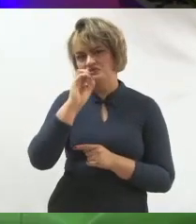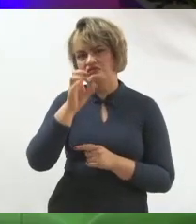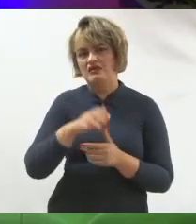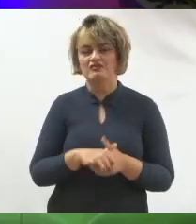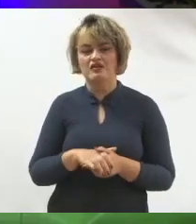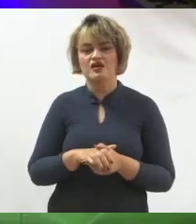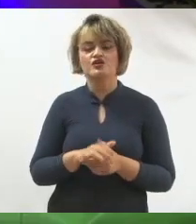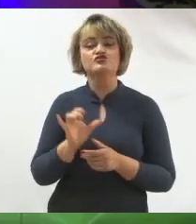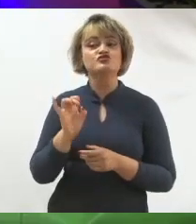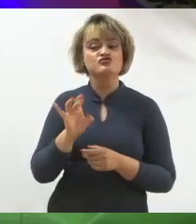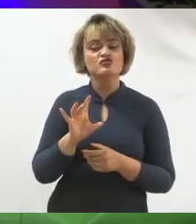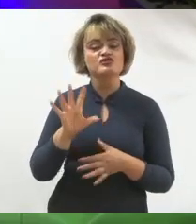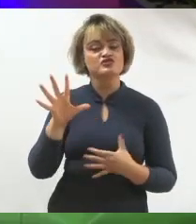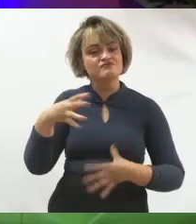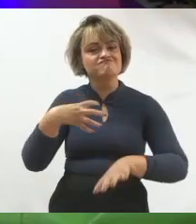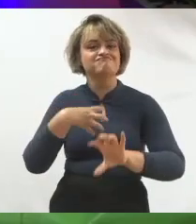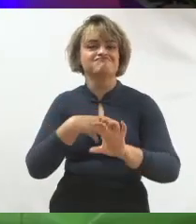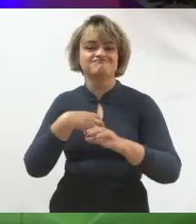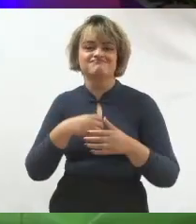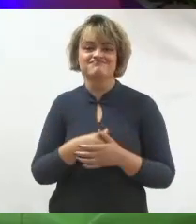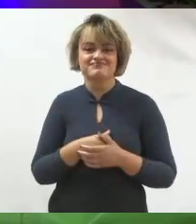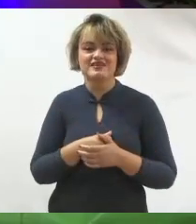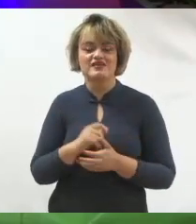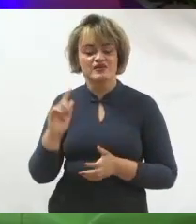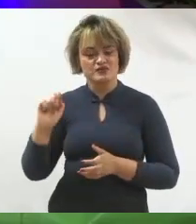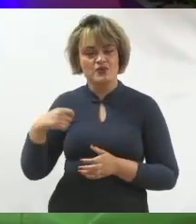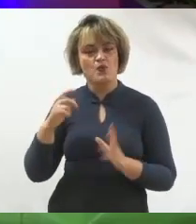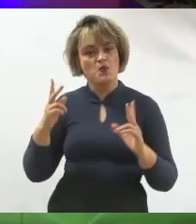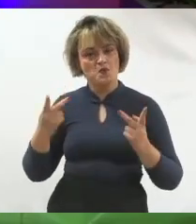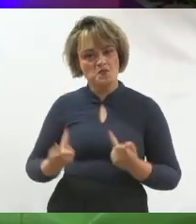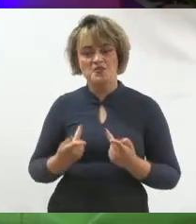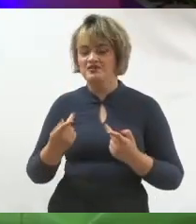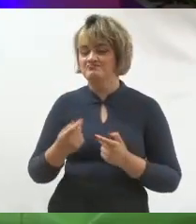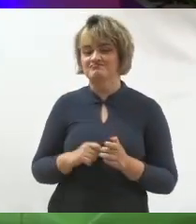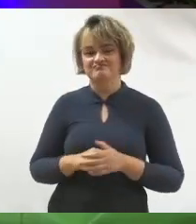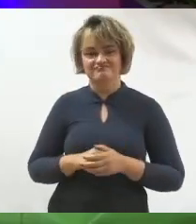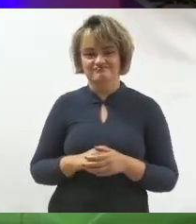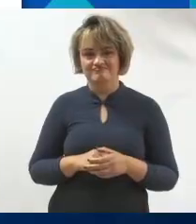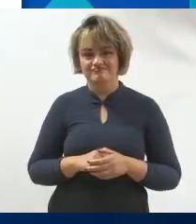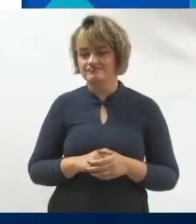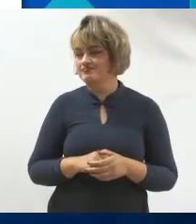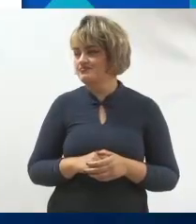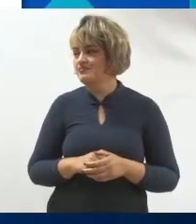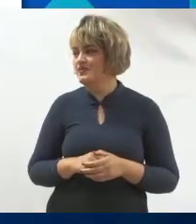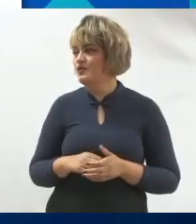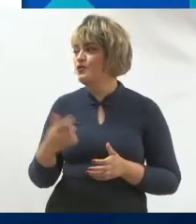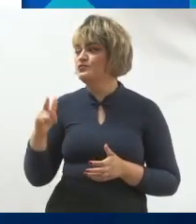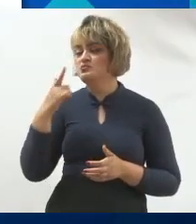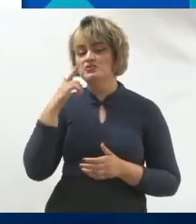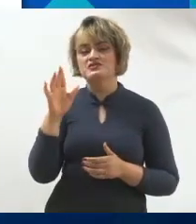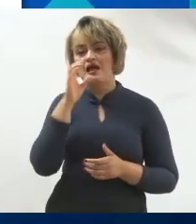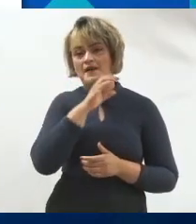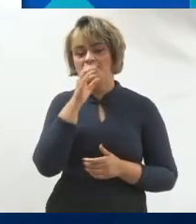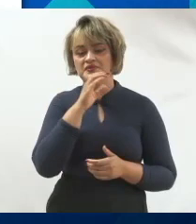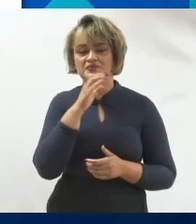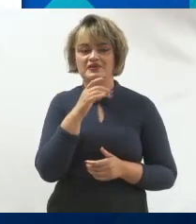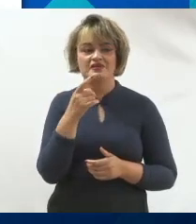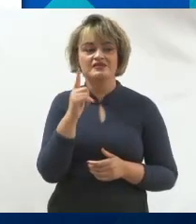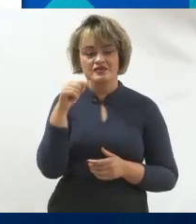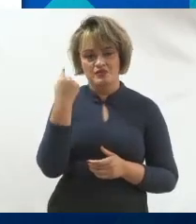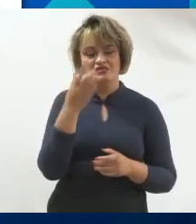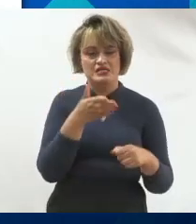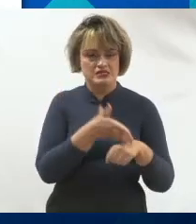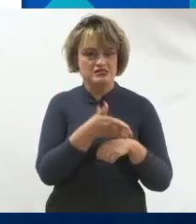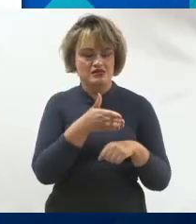só a gente se colocar na posição de ser humano atrás daquela tela. Então, vou passar rapidamente aqui, porque vocês vão ter